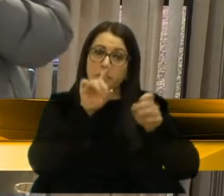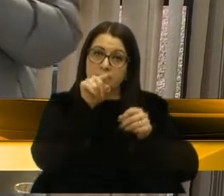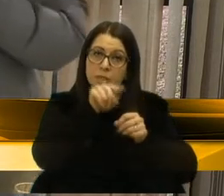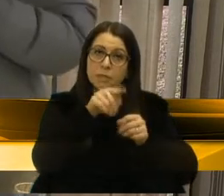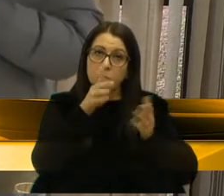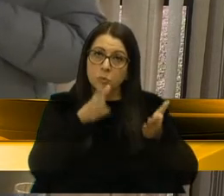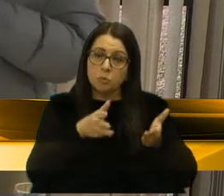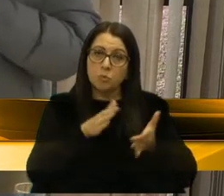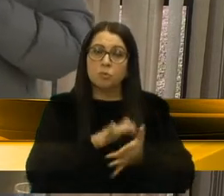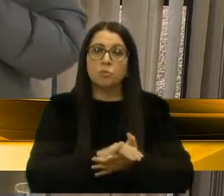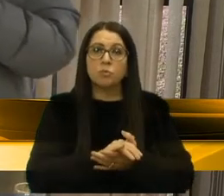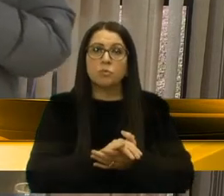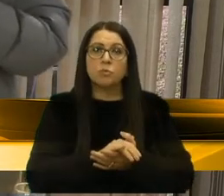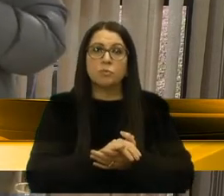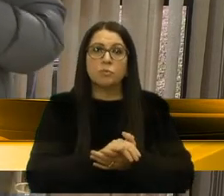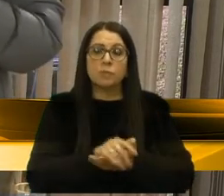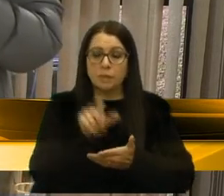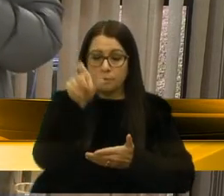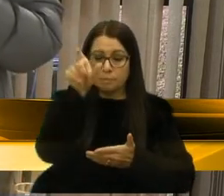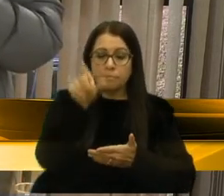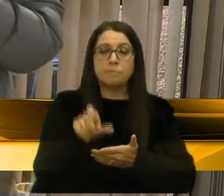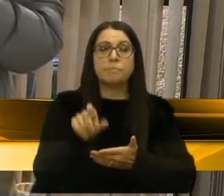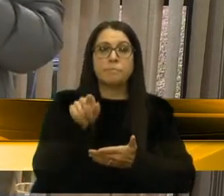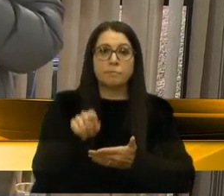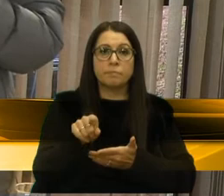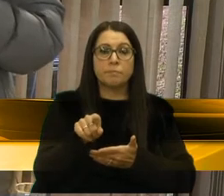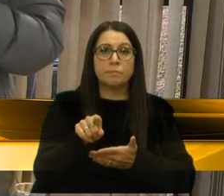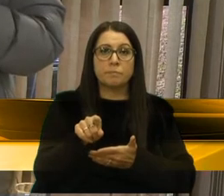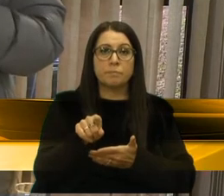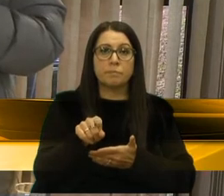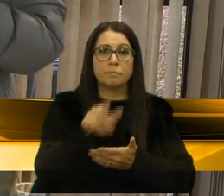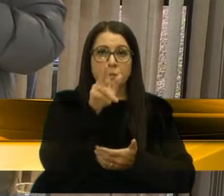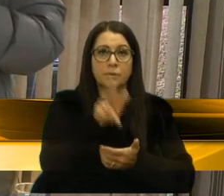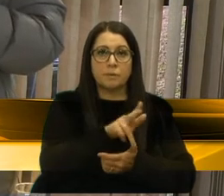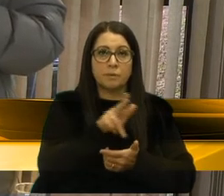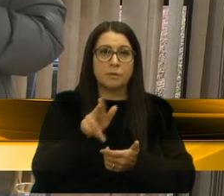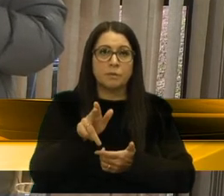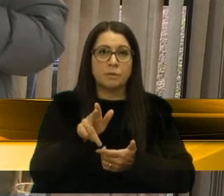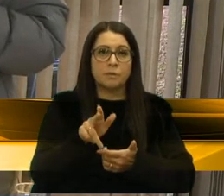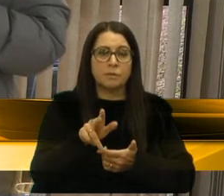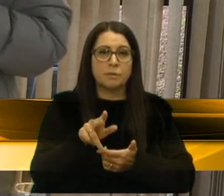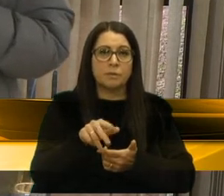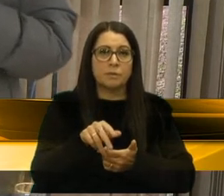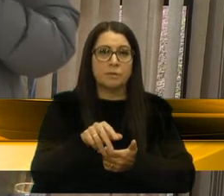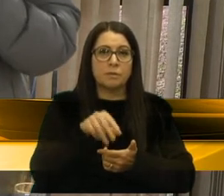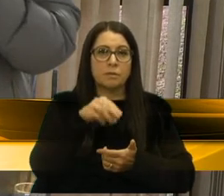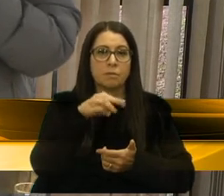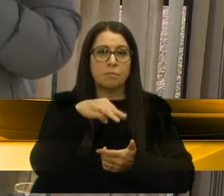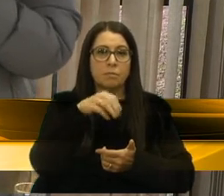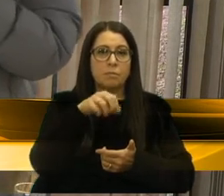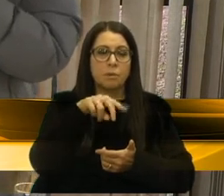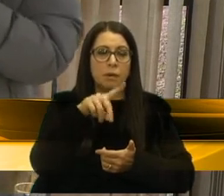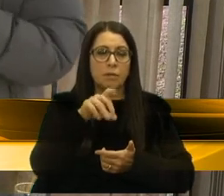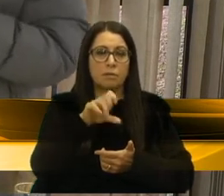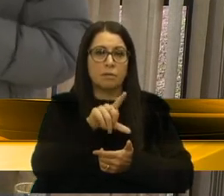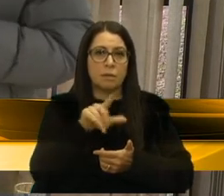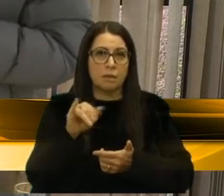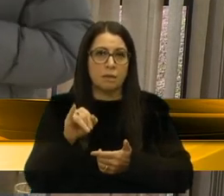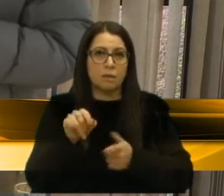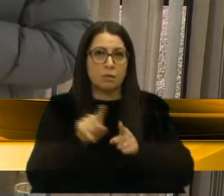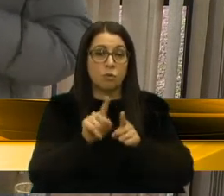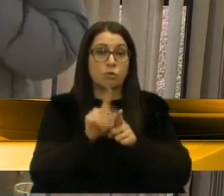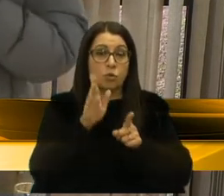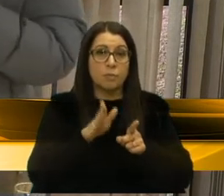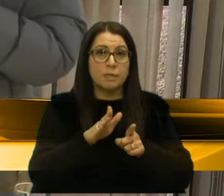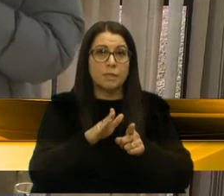hoje, na pessoa do padre Leandro e da Tere Mandelli, que hoje começará a hospedaria solidária.